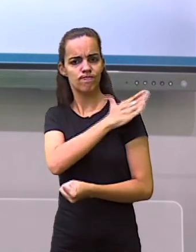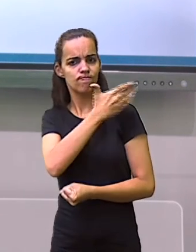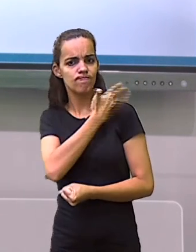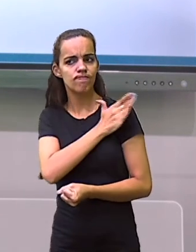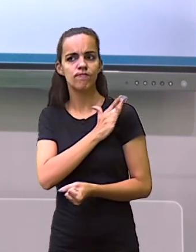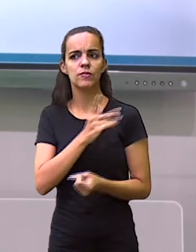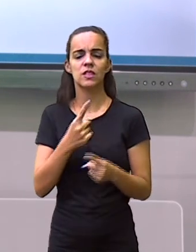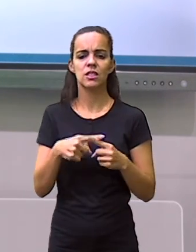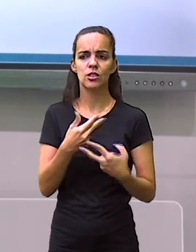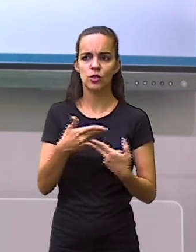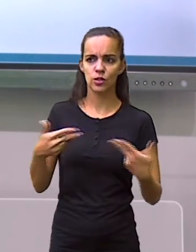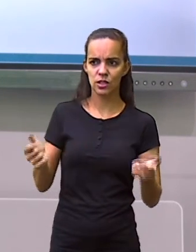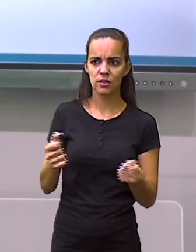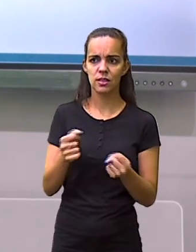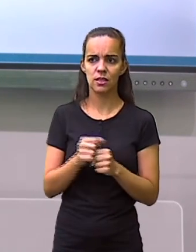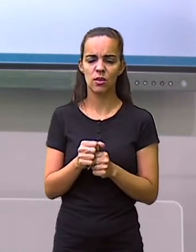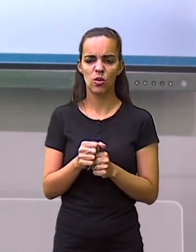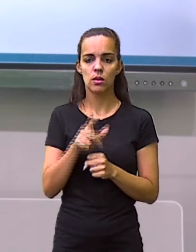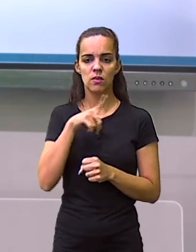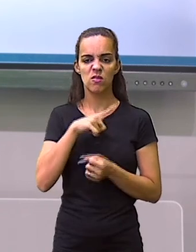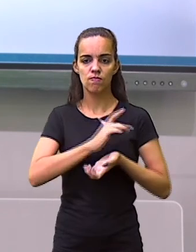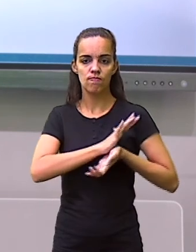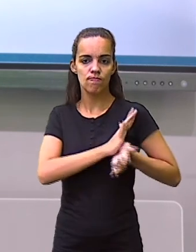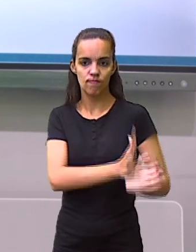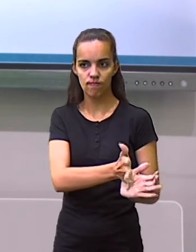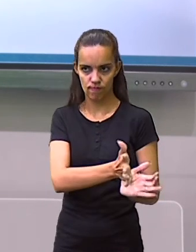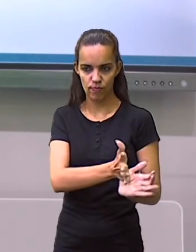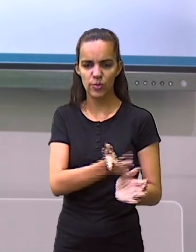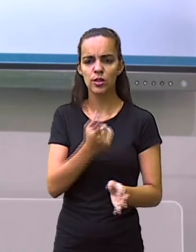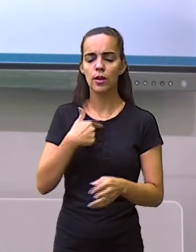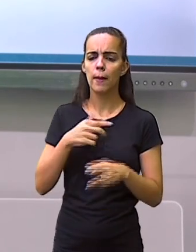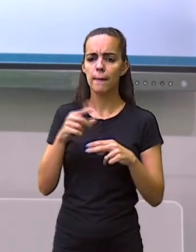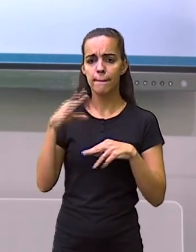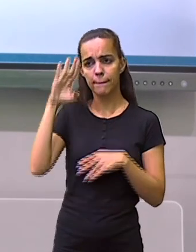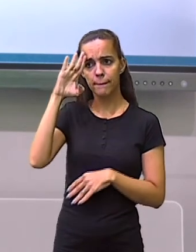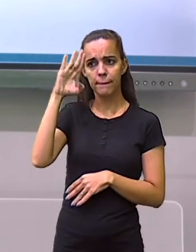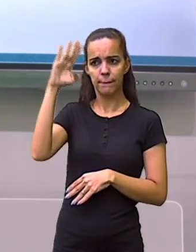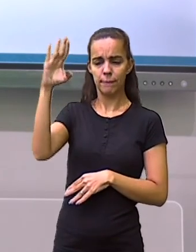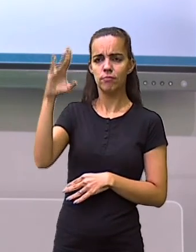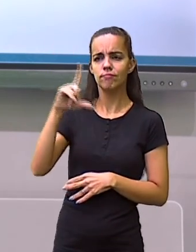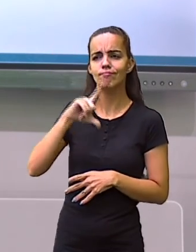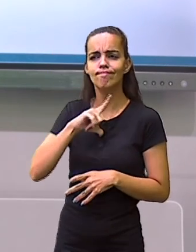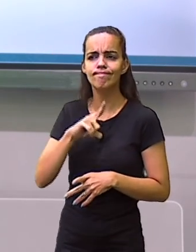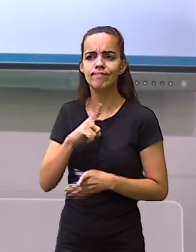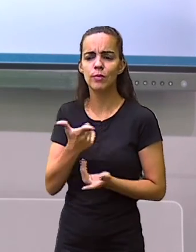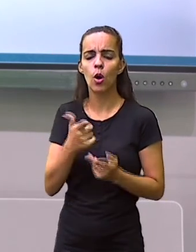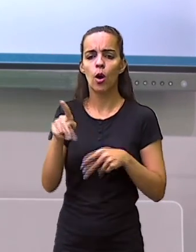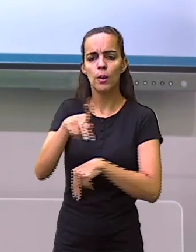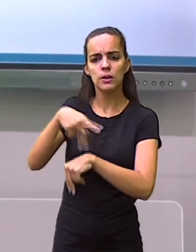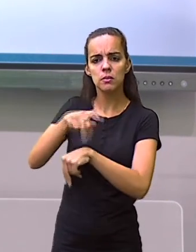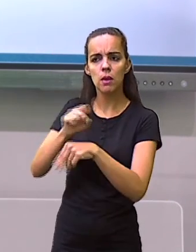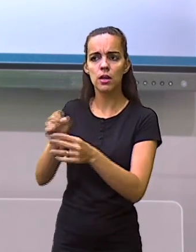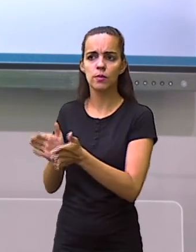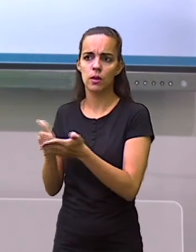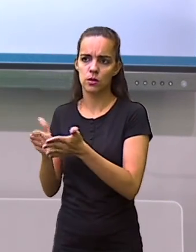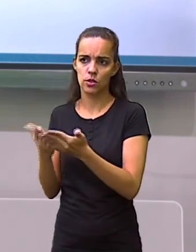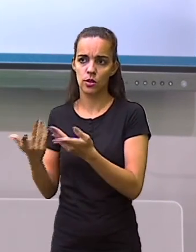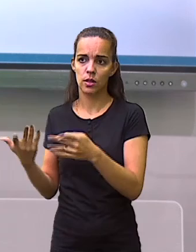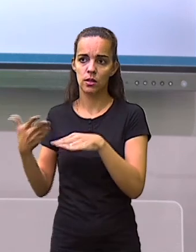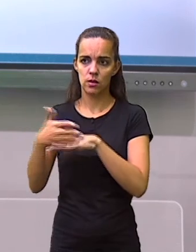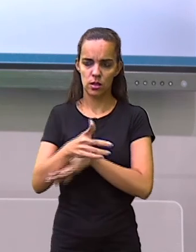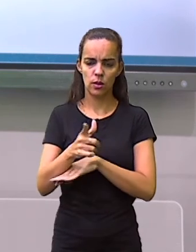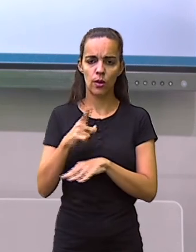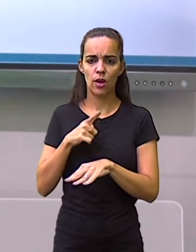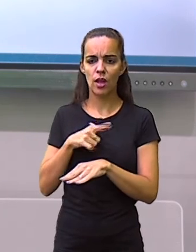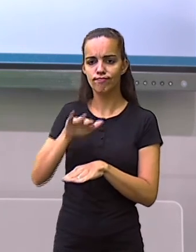diversas formas de discriminação, principalmente, se forem de países pobres e com baixa